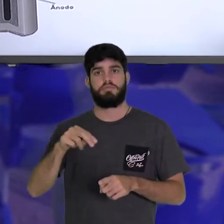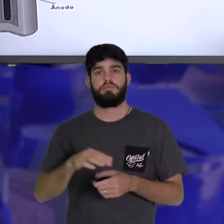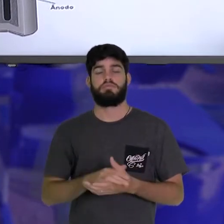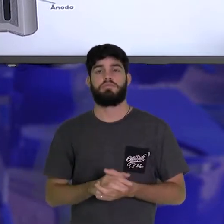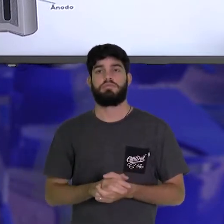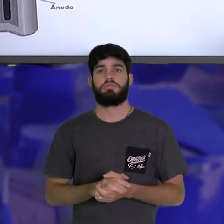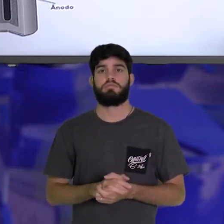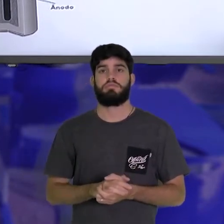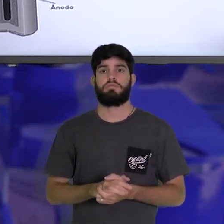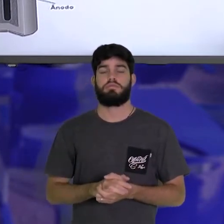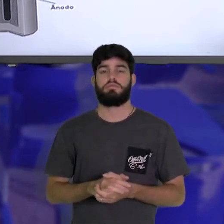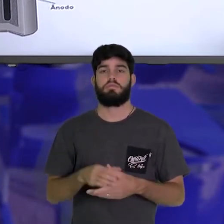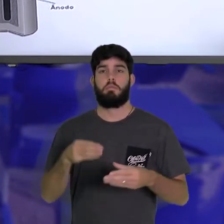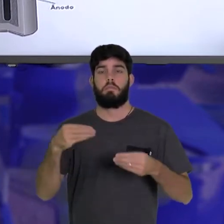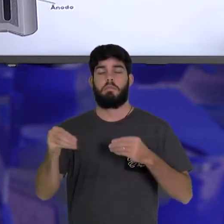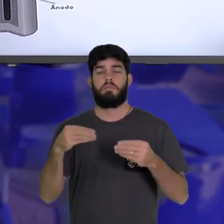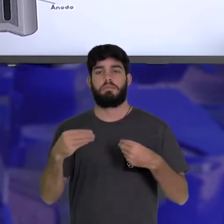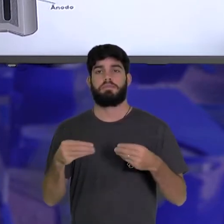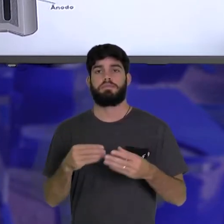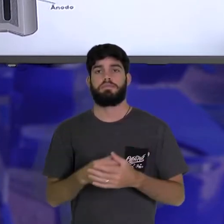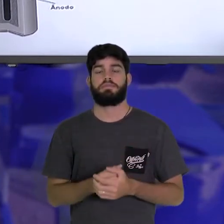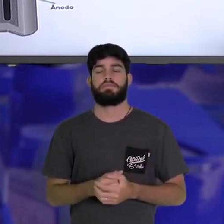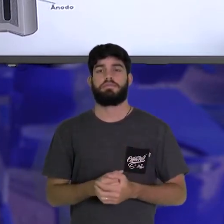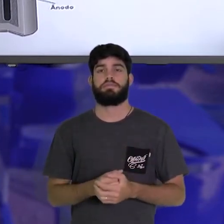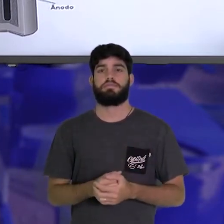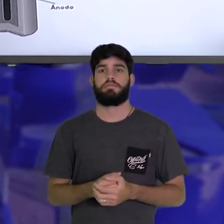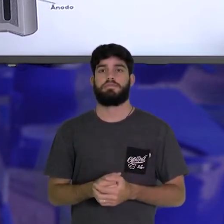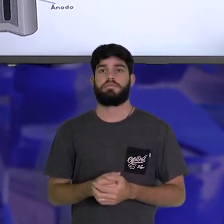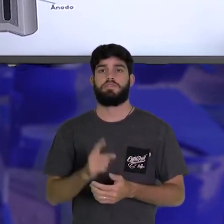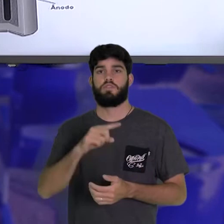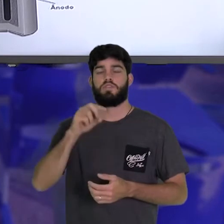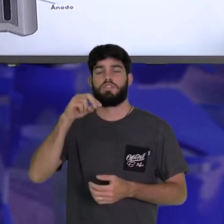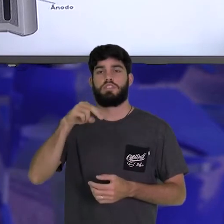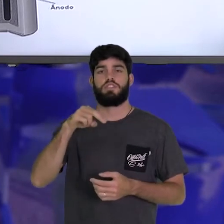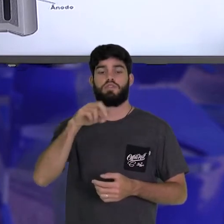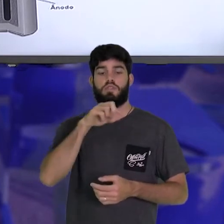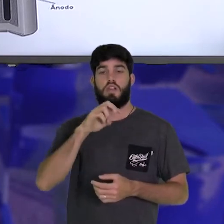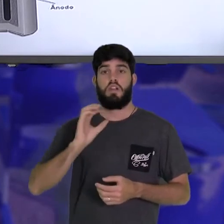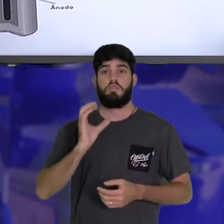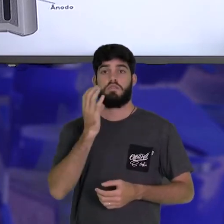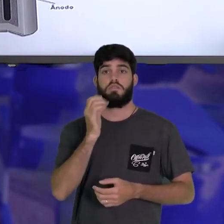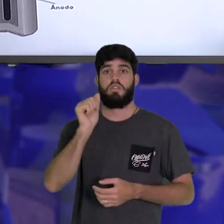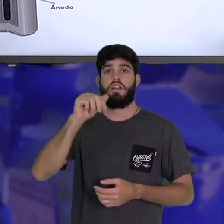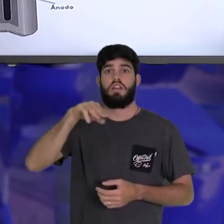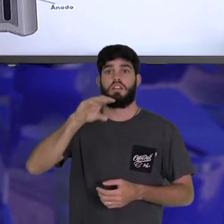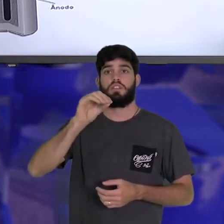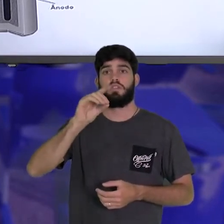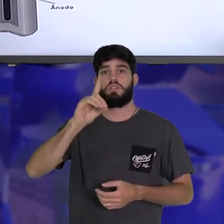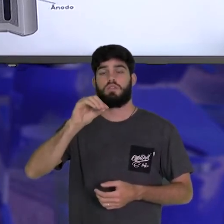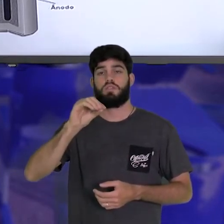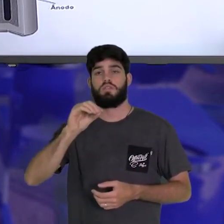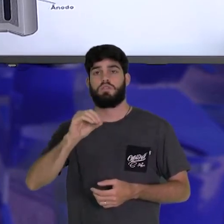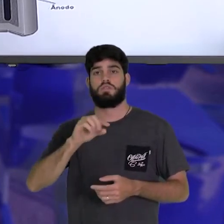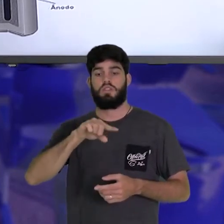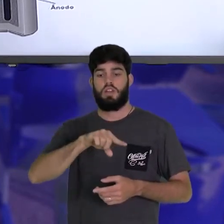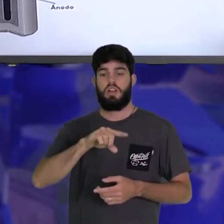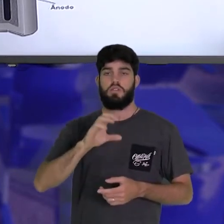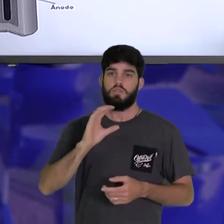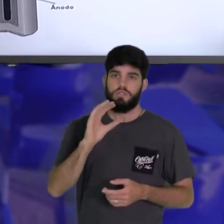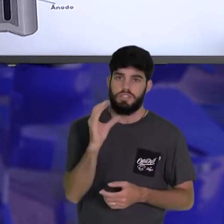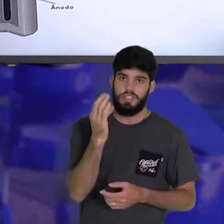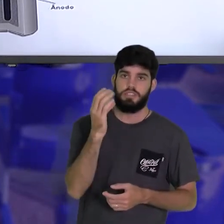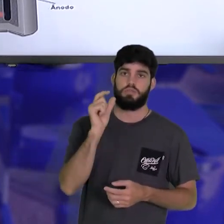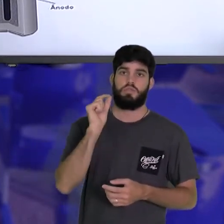plástico. O zinco, ele vai funcionar, como o ânodo. Ânodo, é o local, que ocorre, a oxidação.